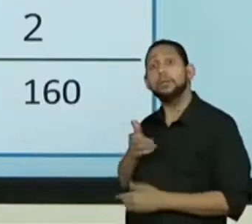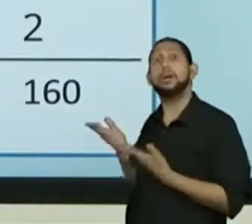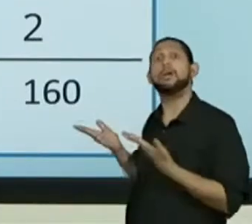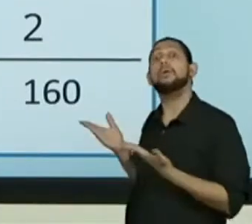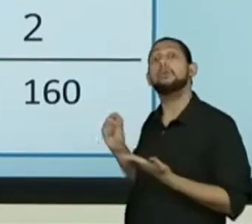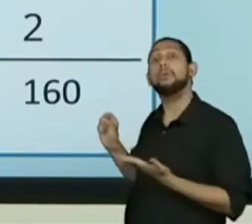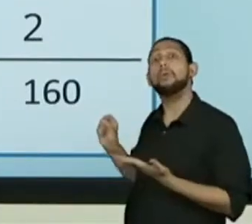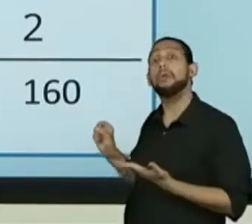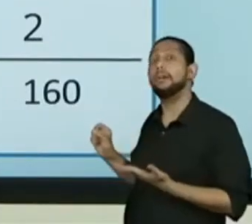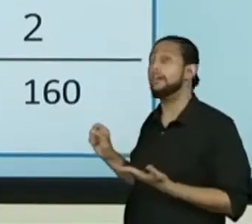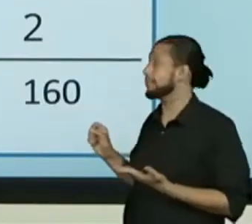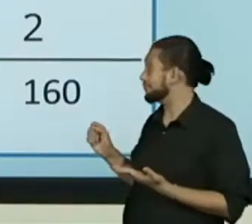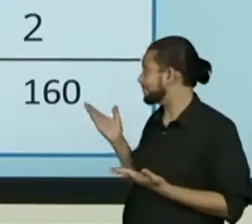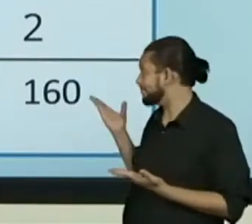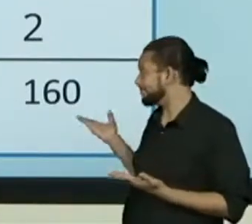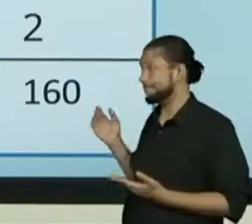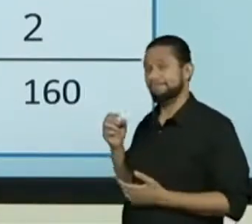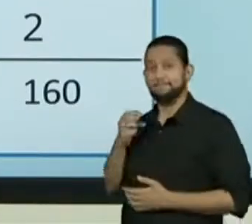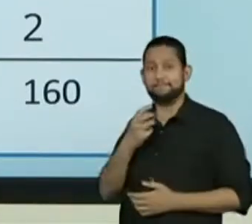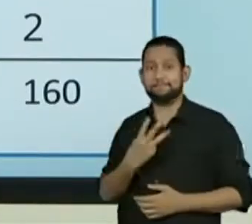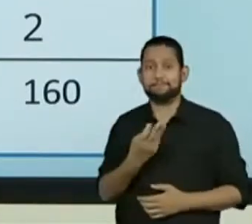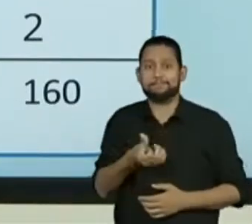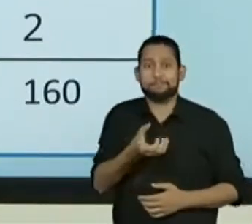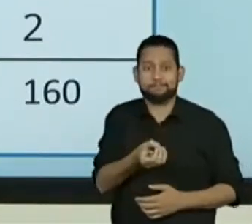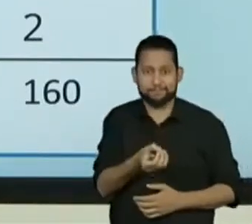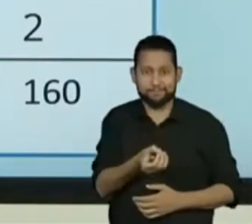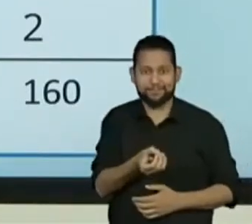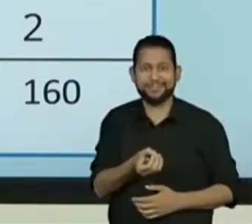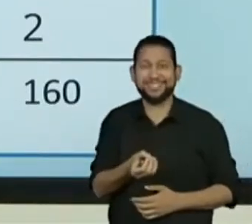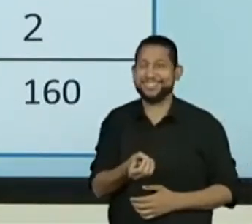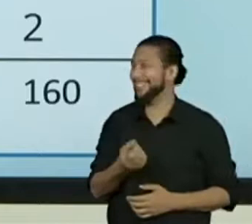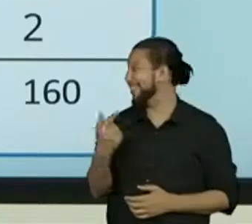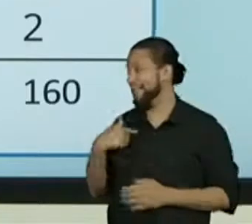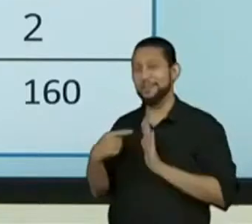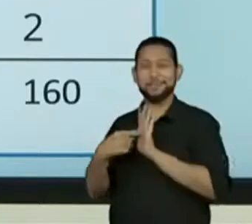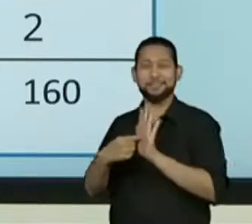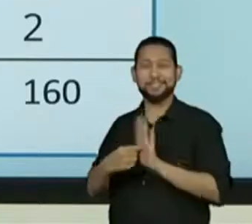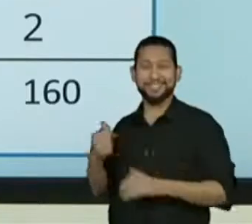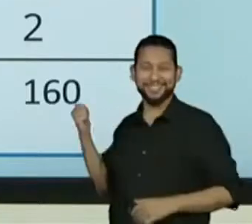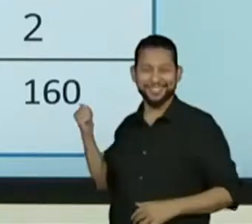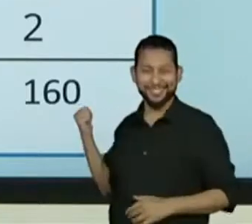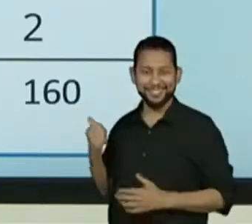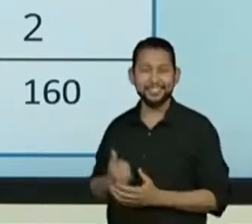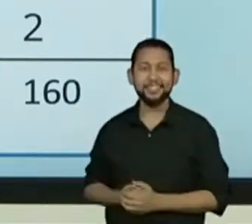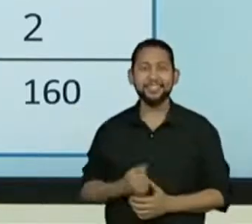360. E o Andrei está mostrando muito bem aí na tela, gente.